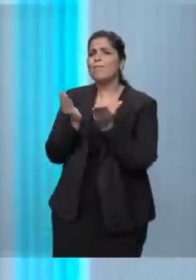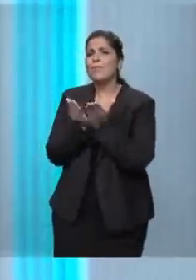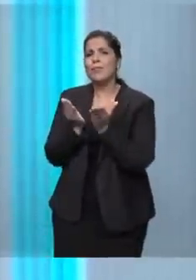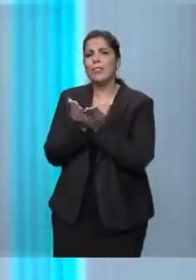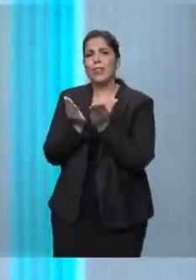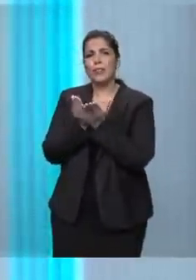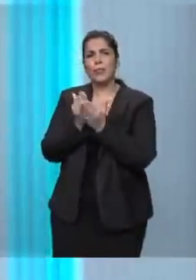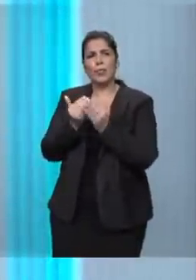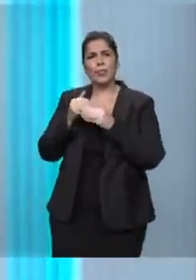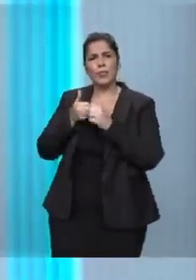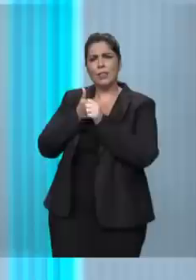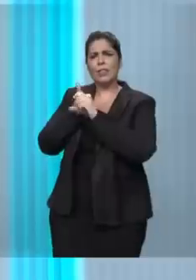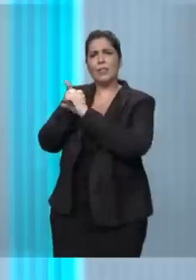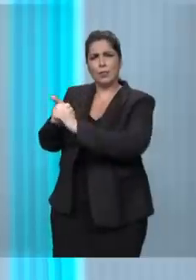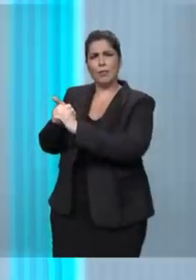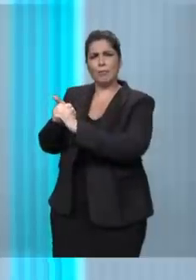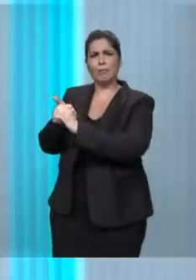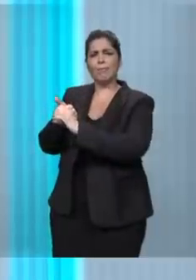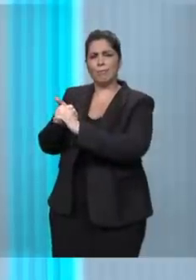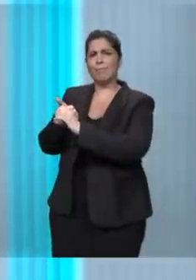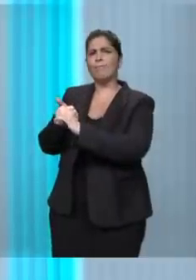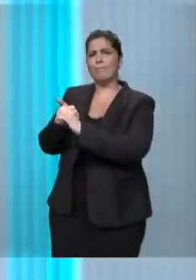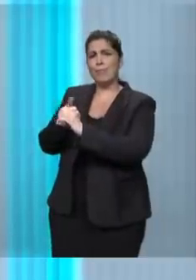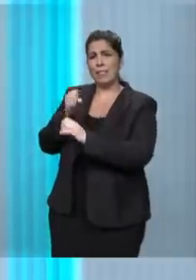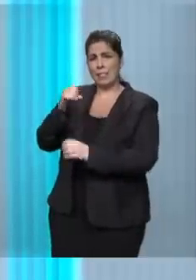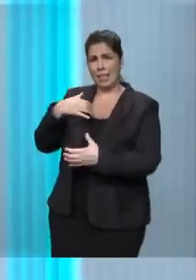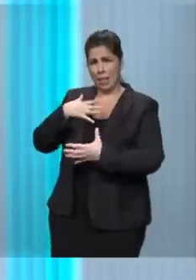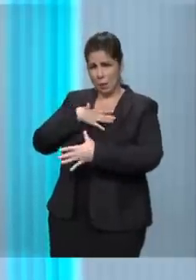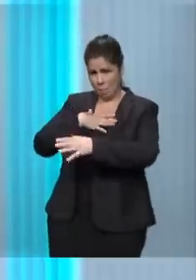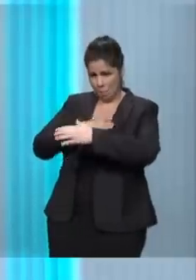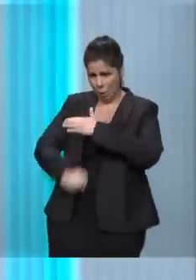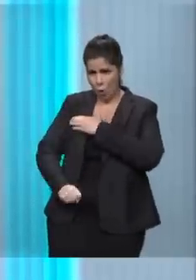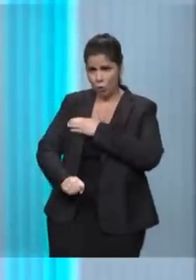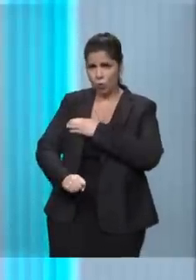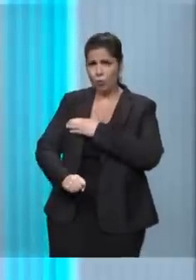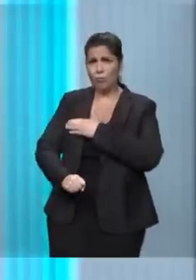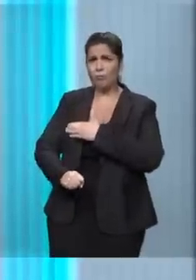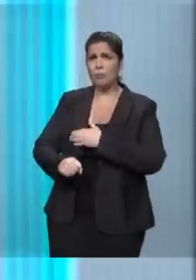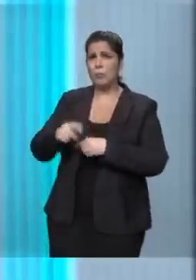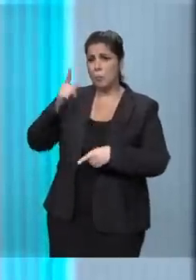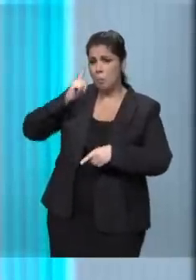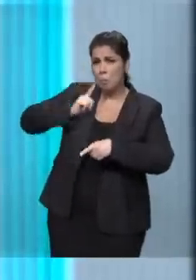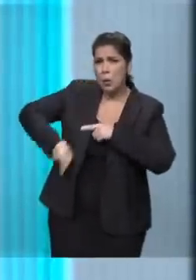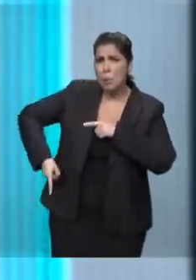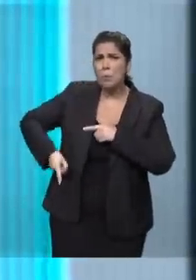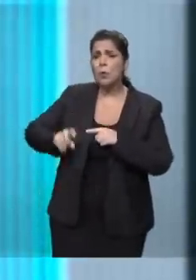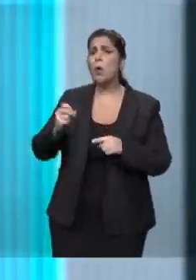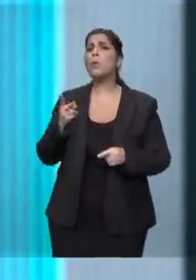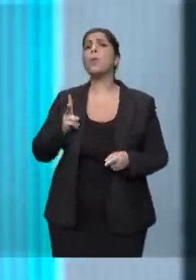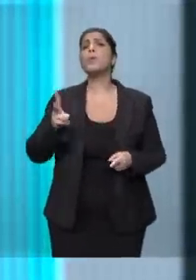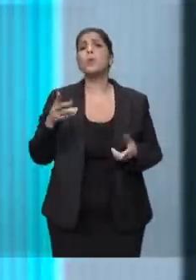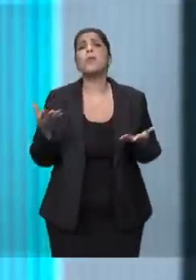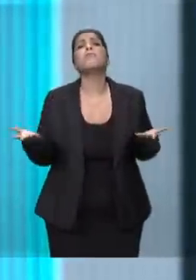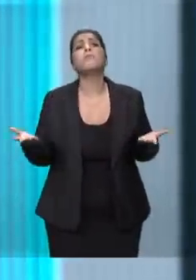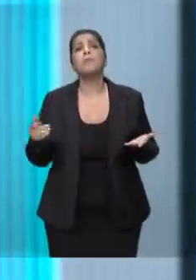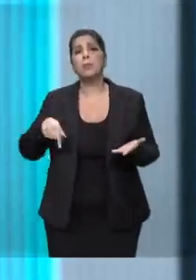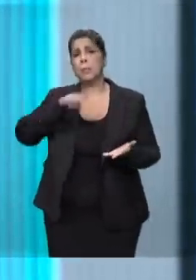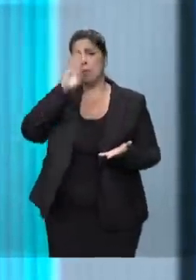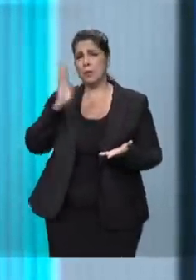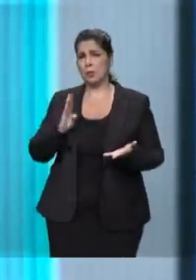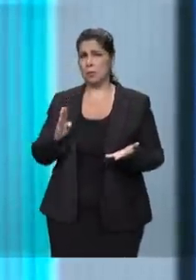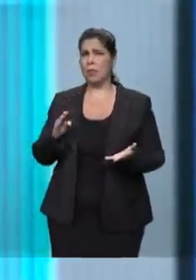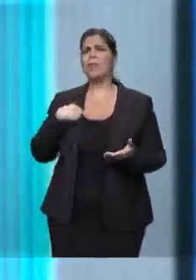Se o aborto continuará sendo proibido ou não no Brasil, nós respeitamos a vida desde a sua